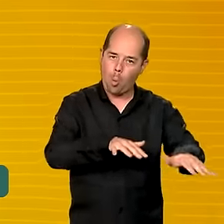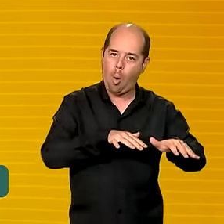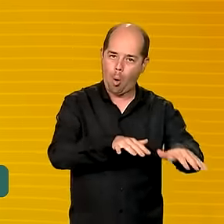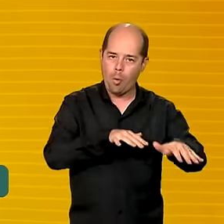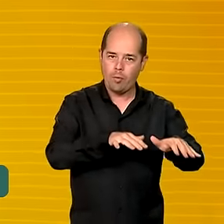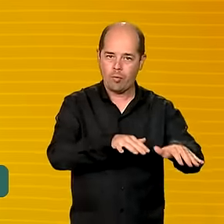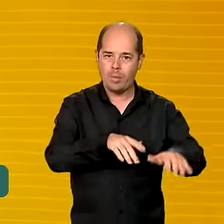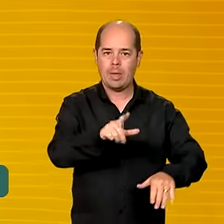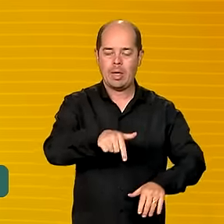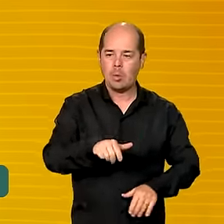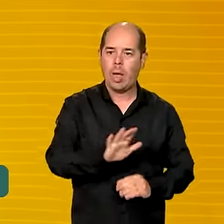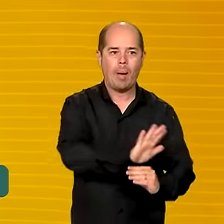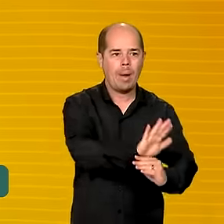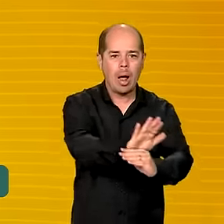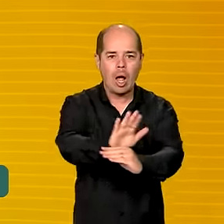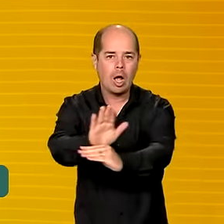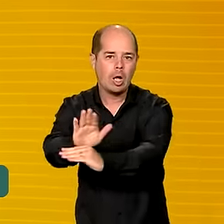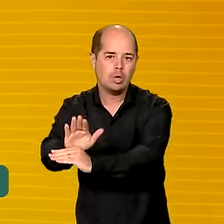abrigos da região.